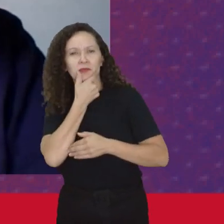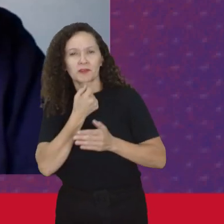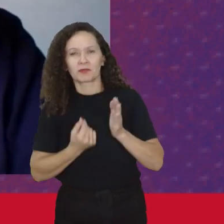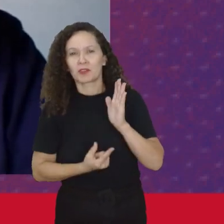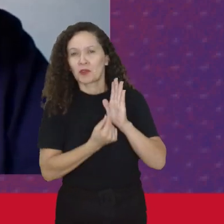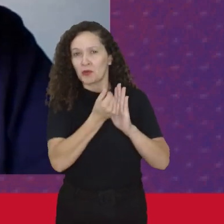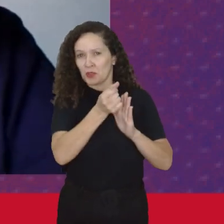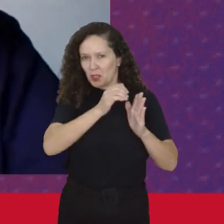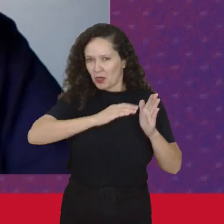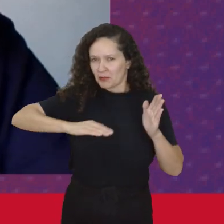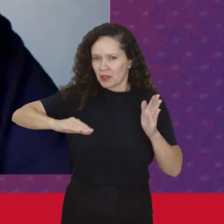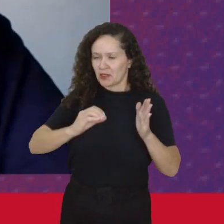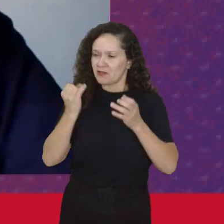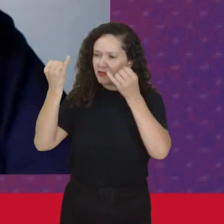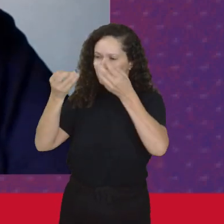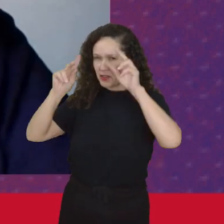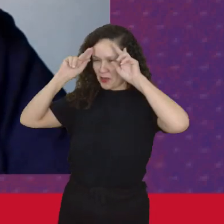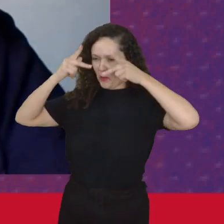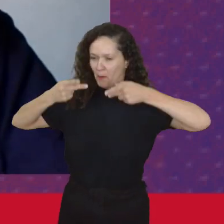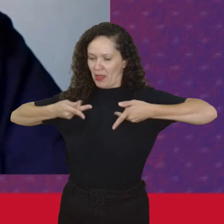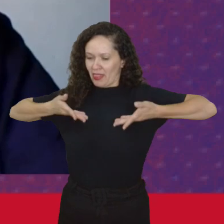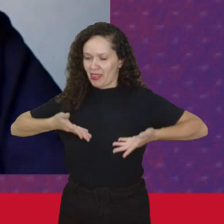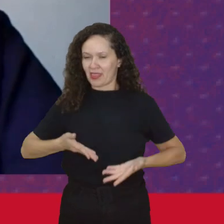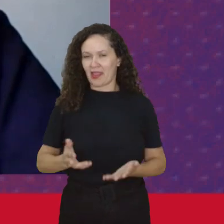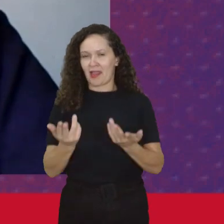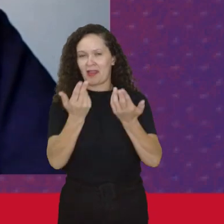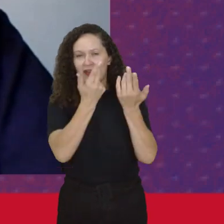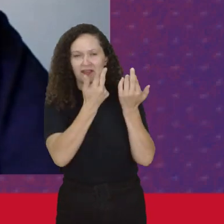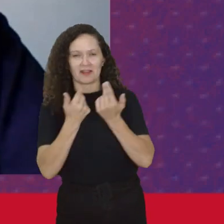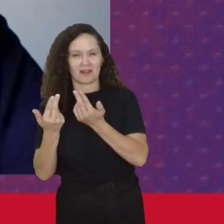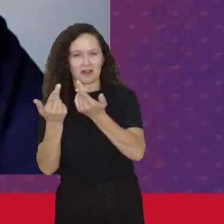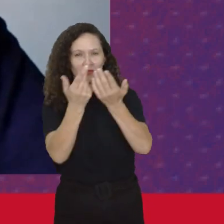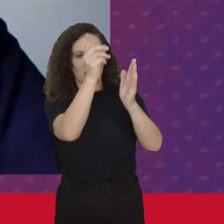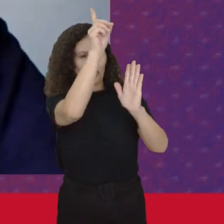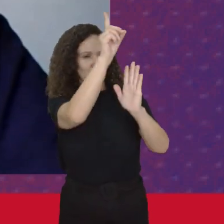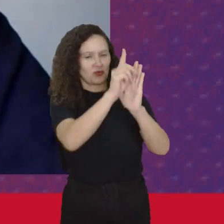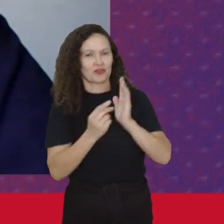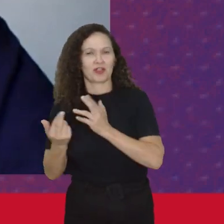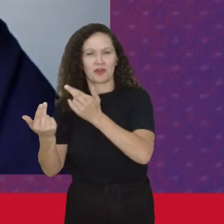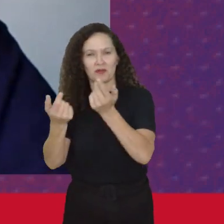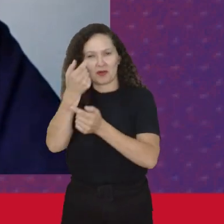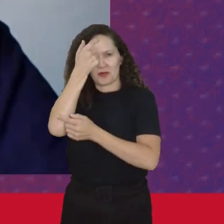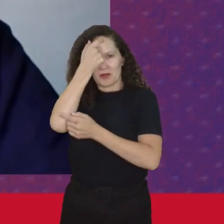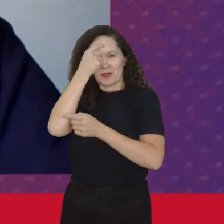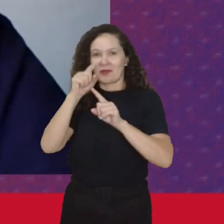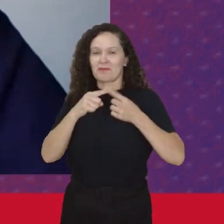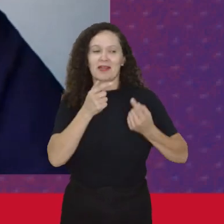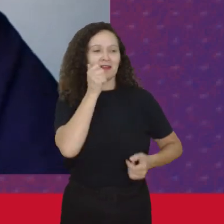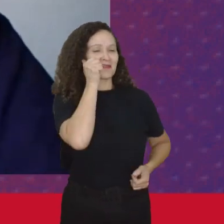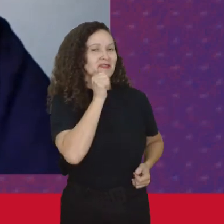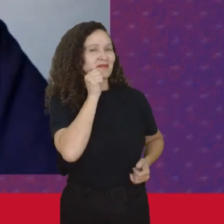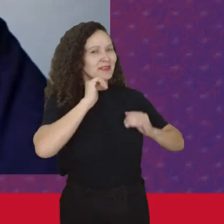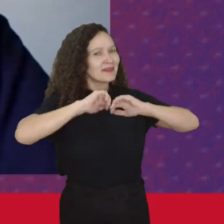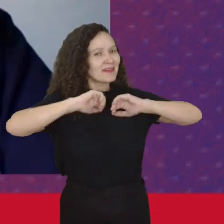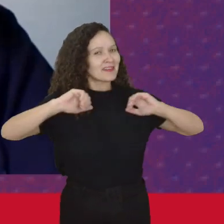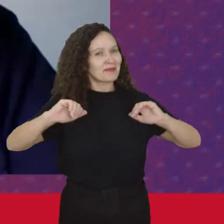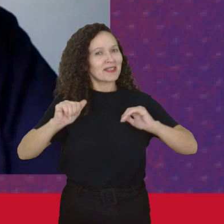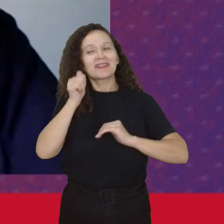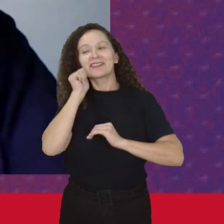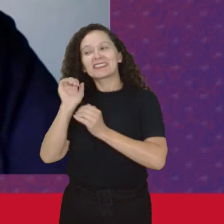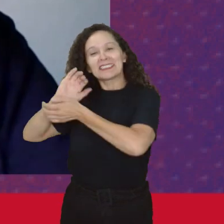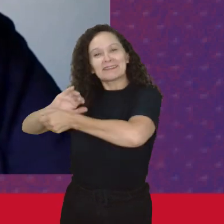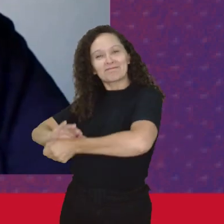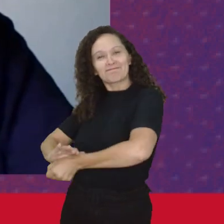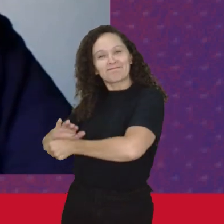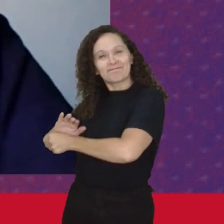Estava falando Que os seres humanos Nascem igual Guais Que todos são dotados De razão Mas que as mulheres Eram inferiorizadas Por